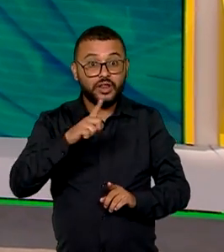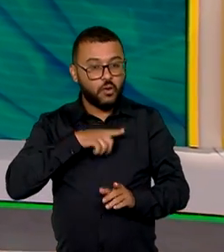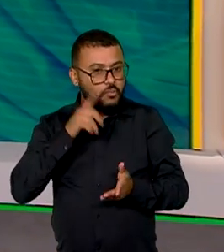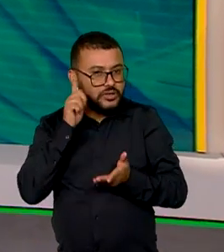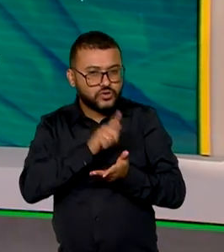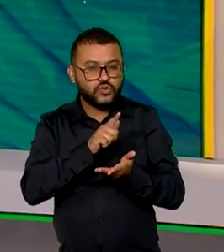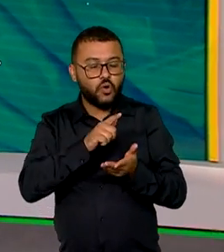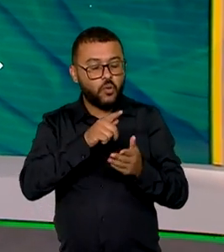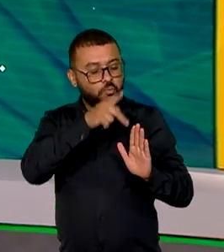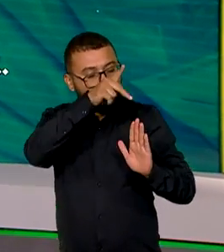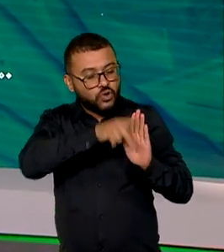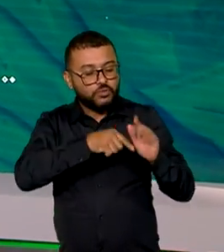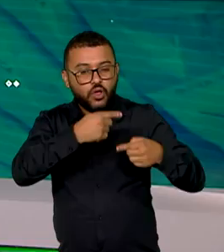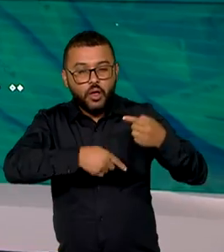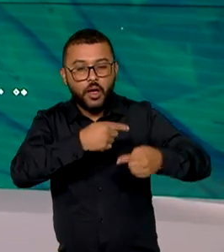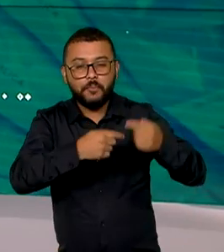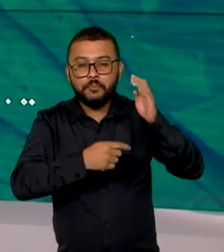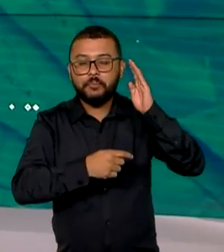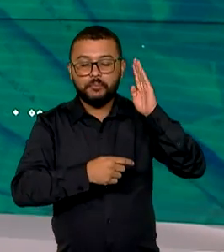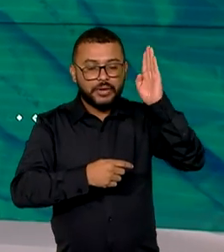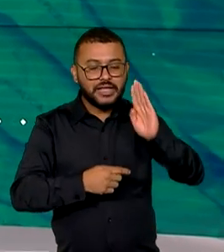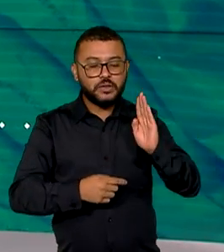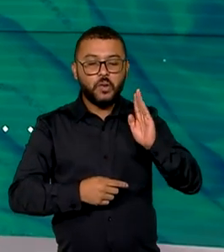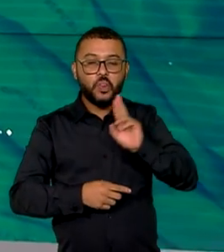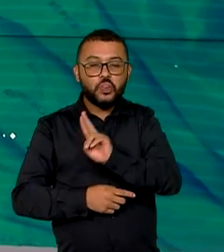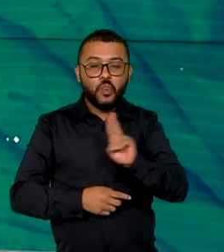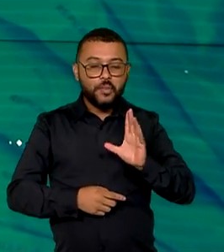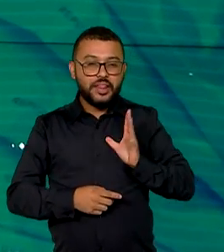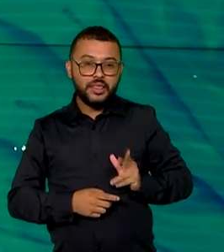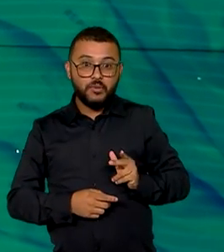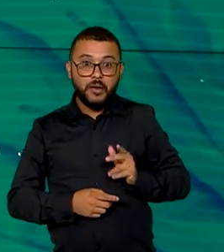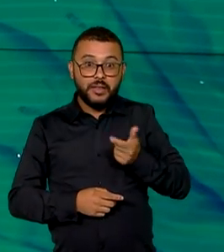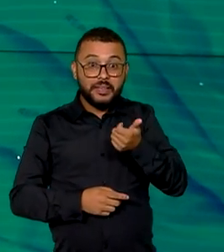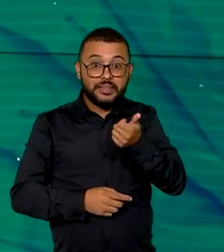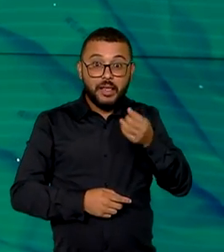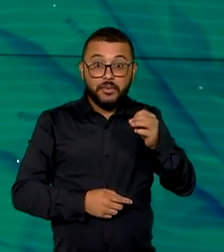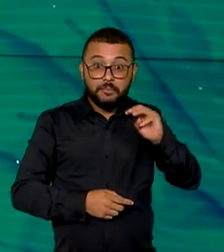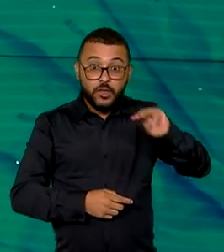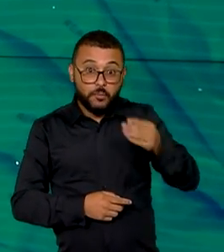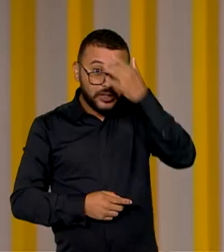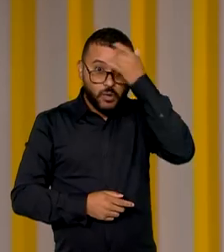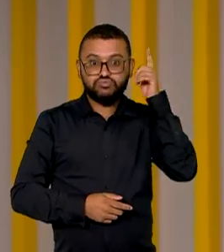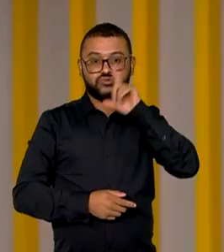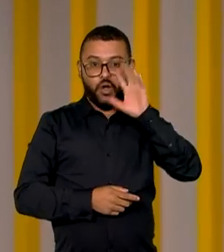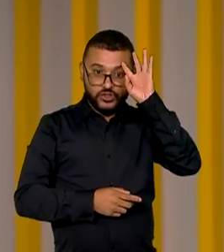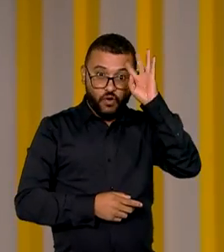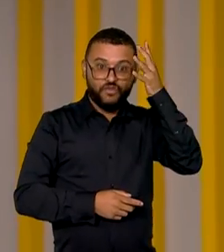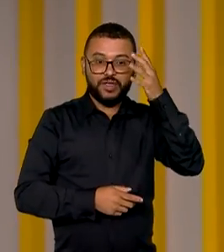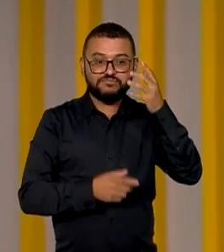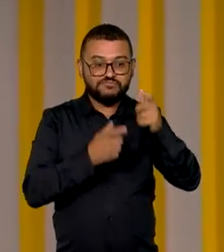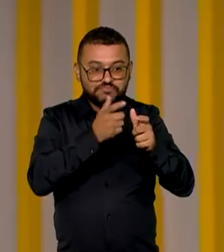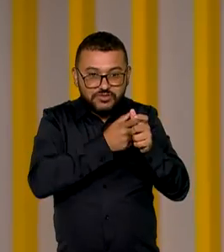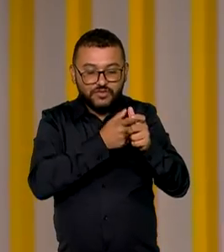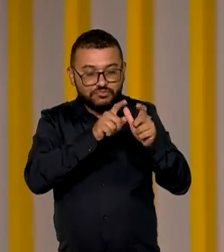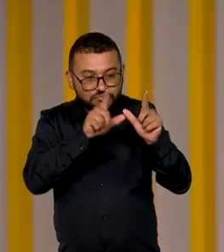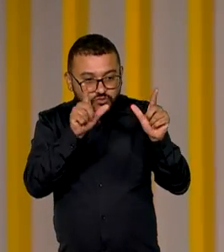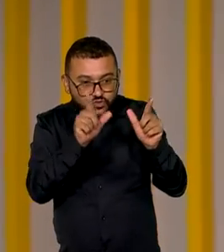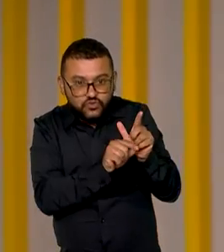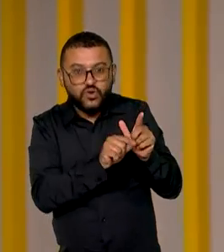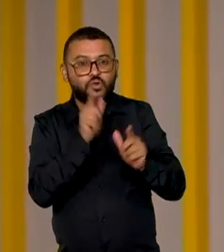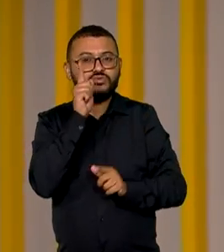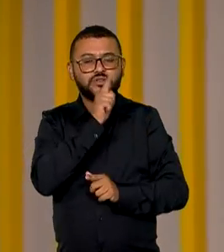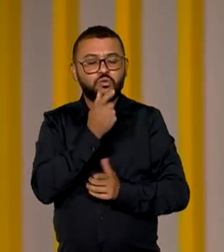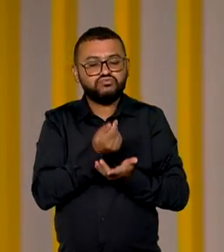Desenrola Brasil, pelo menos 10 milhões de pessoas renegociaram os débitos. O valor em dívidas